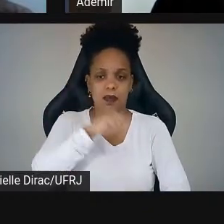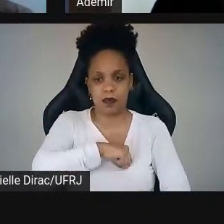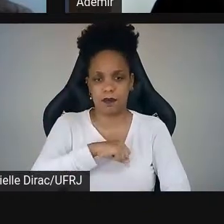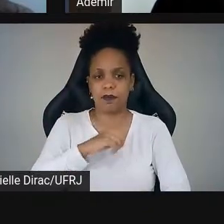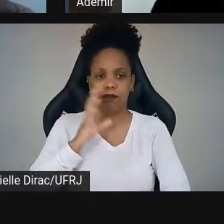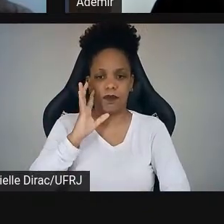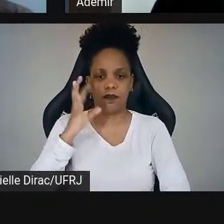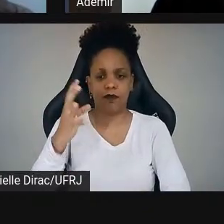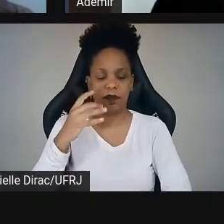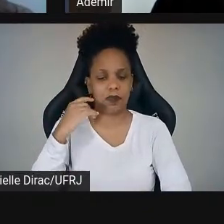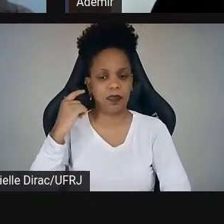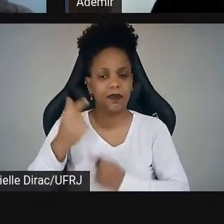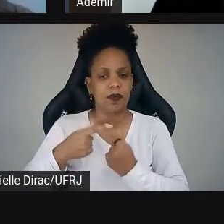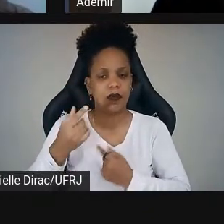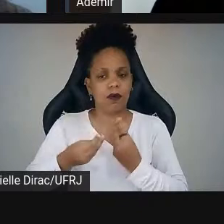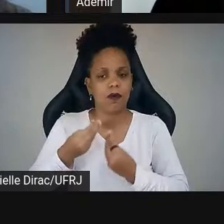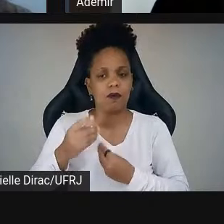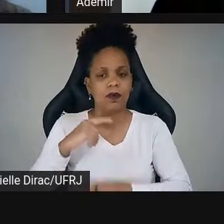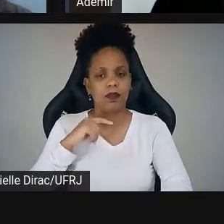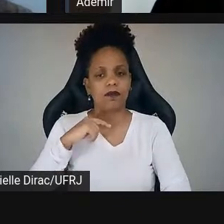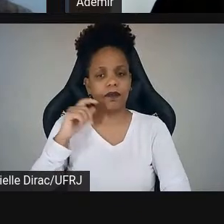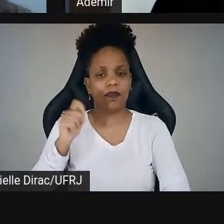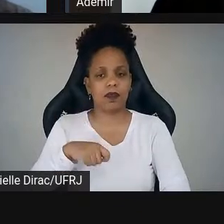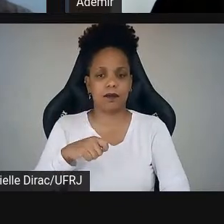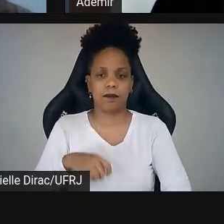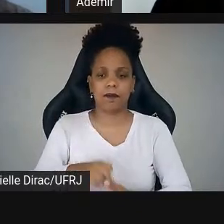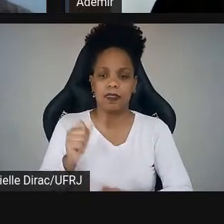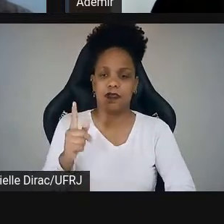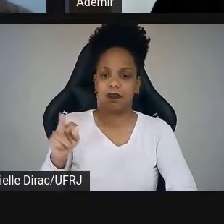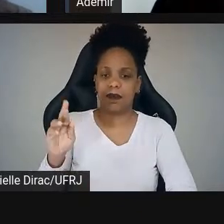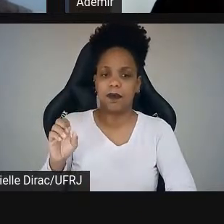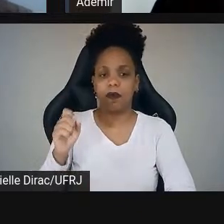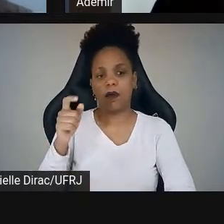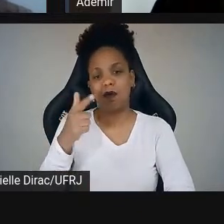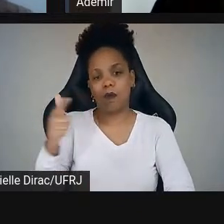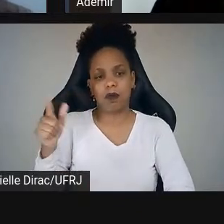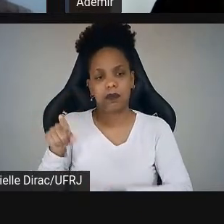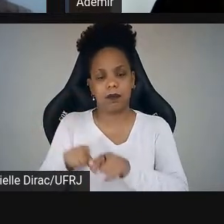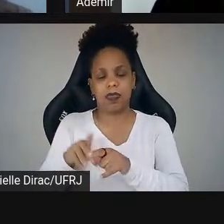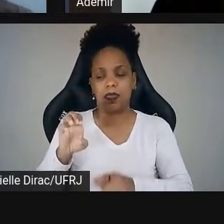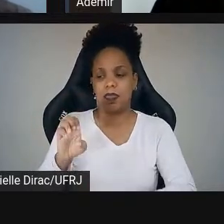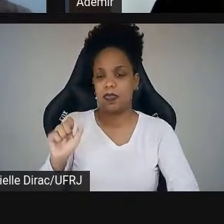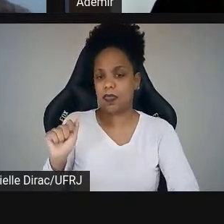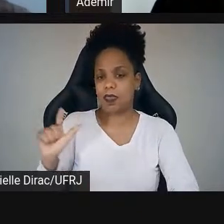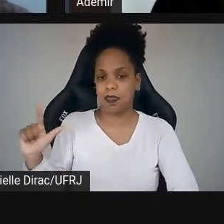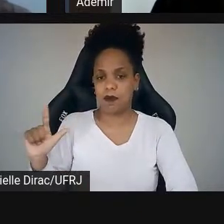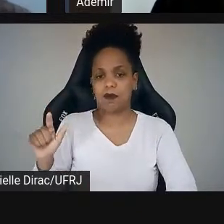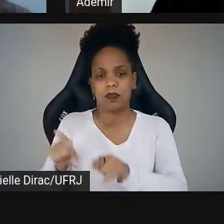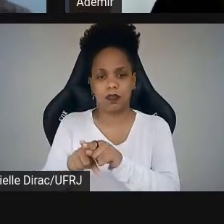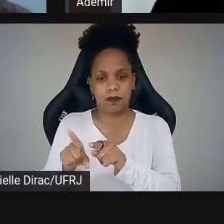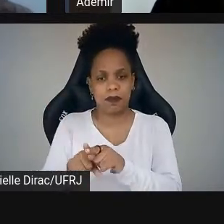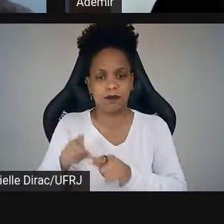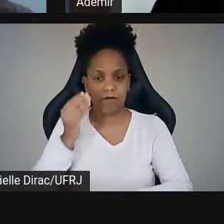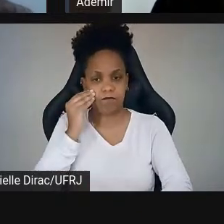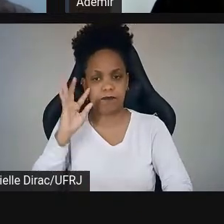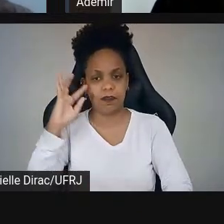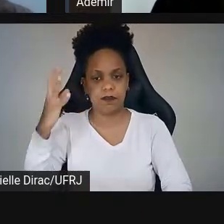começar a trabalhar na organização desses eventos, tanto do CEPLA quanto da EAL, né? Que acontecem pertinho ali um do outro.